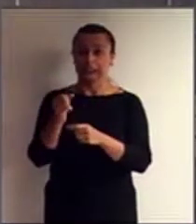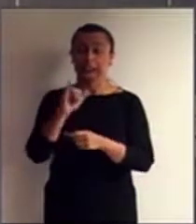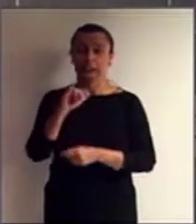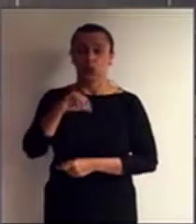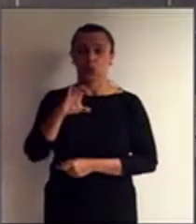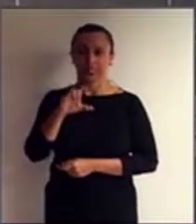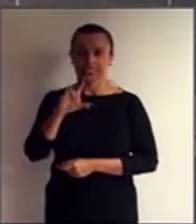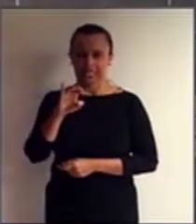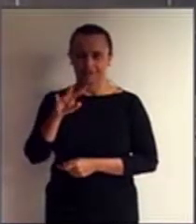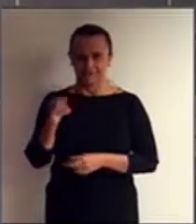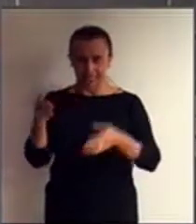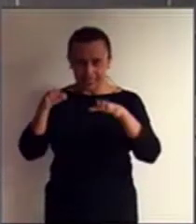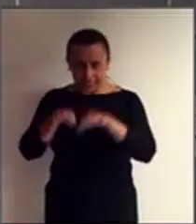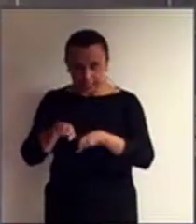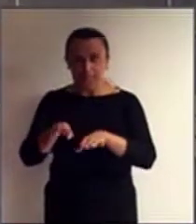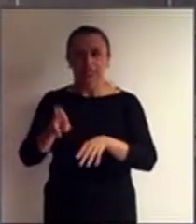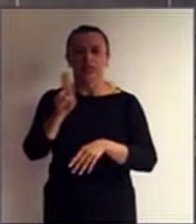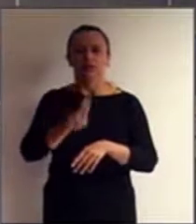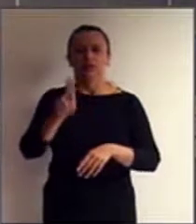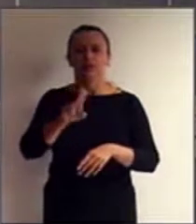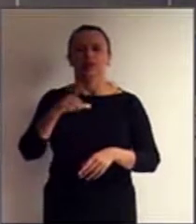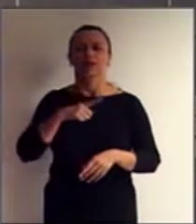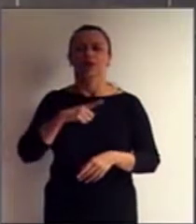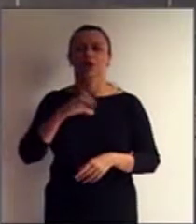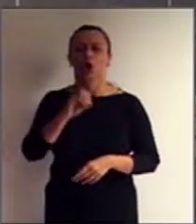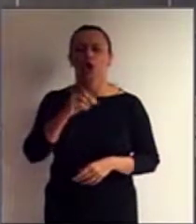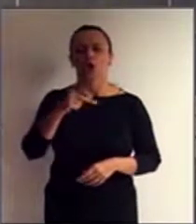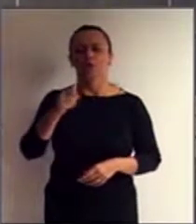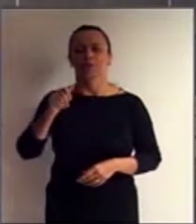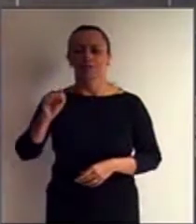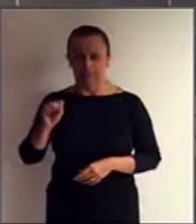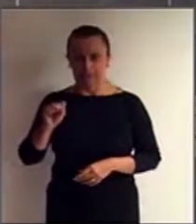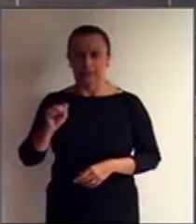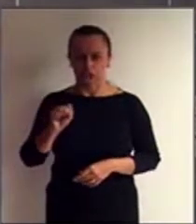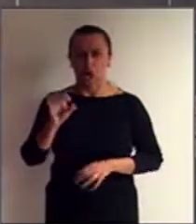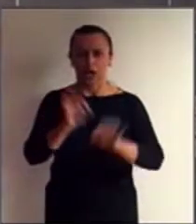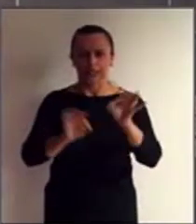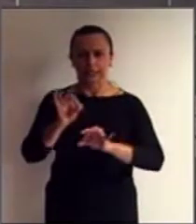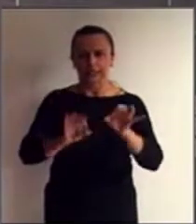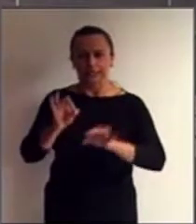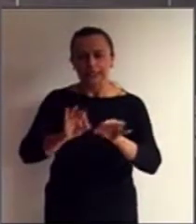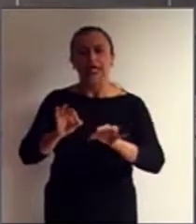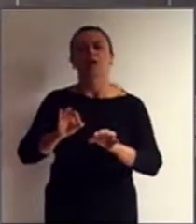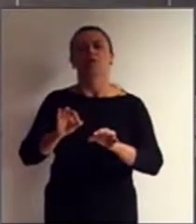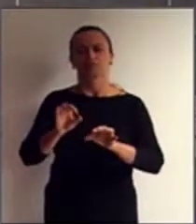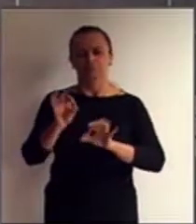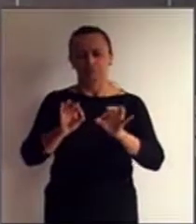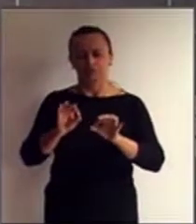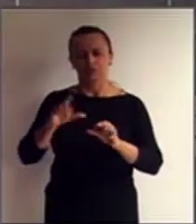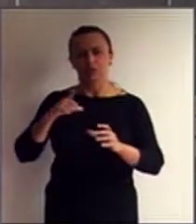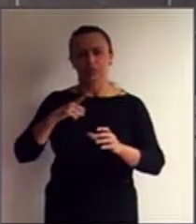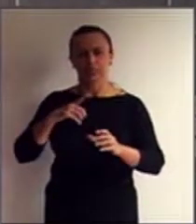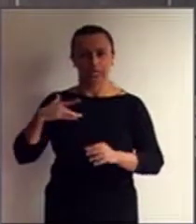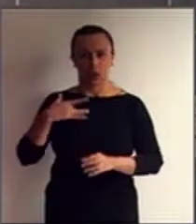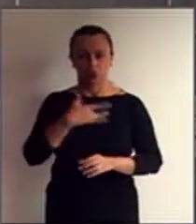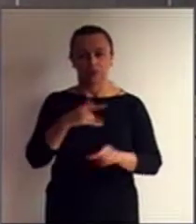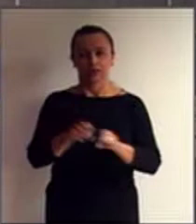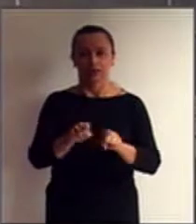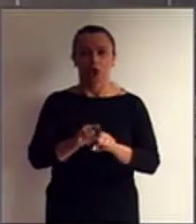Organização Panamericana de Saúde, a OPAS, e pela Organização Mundial da Saúde, a OMS,